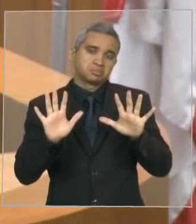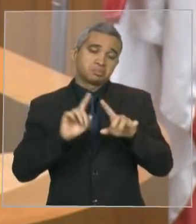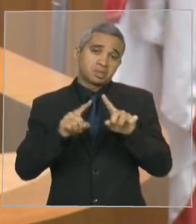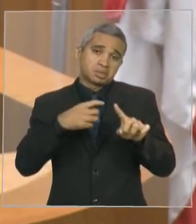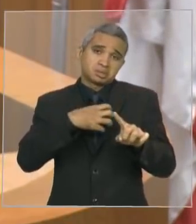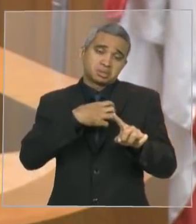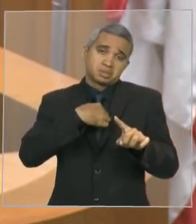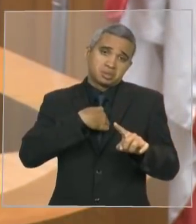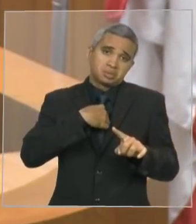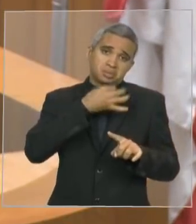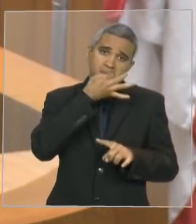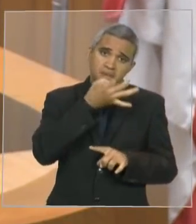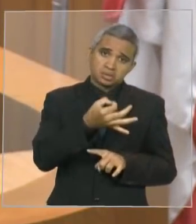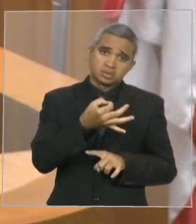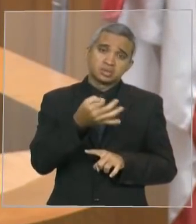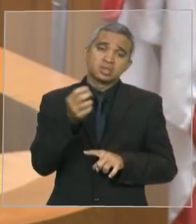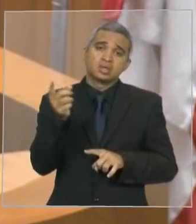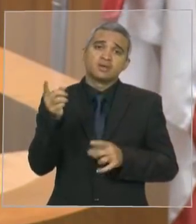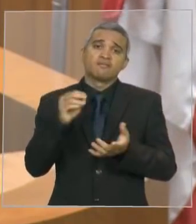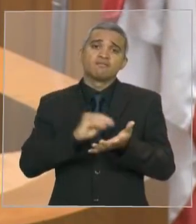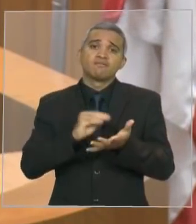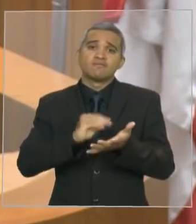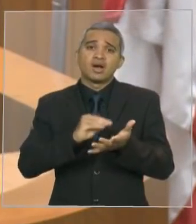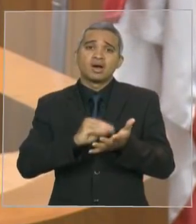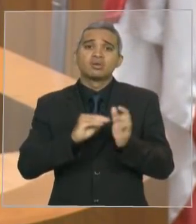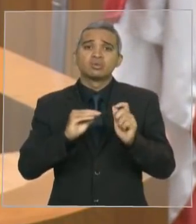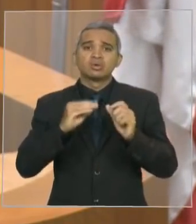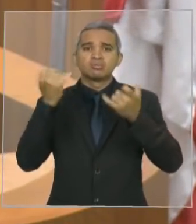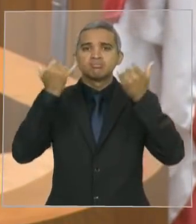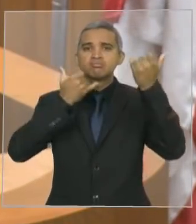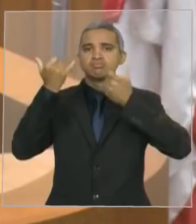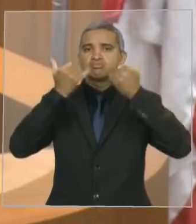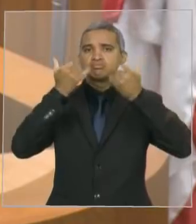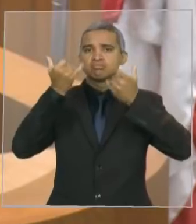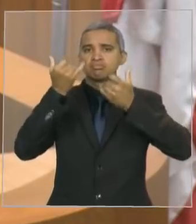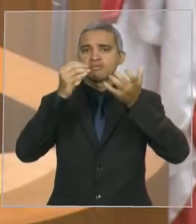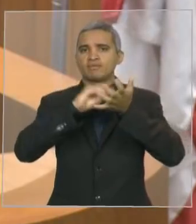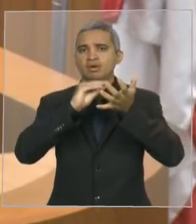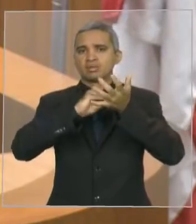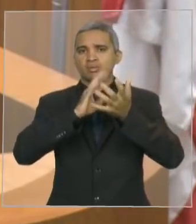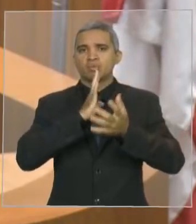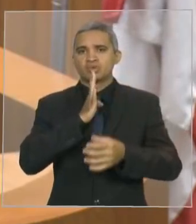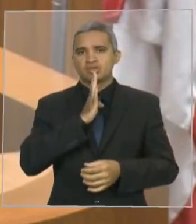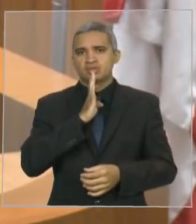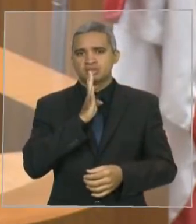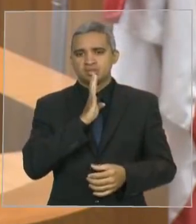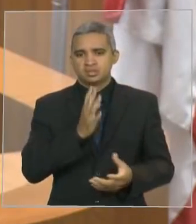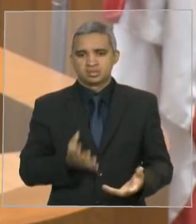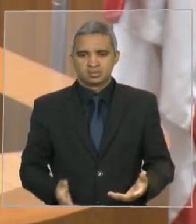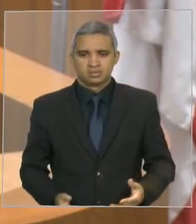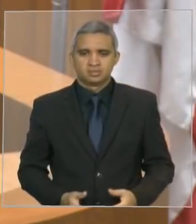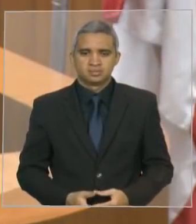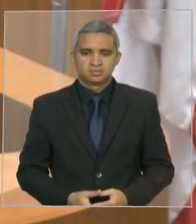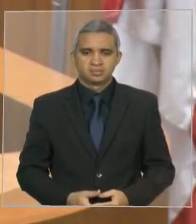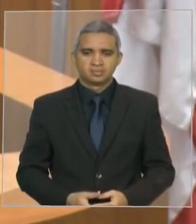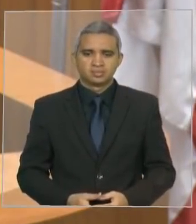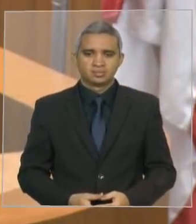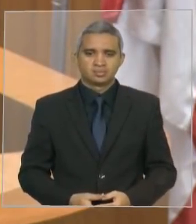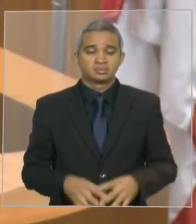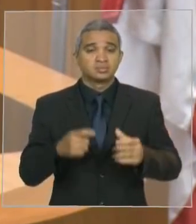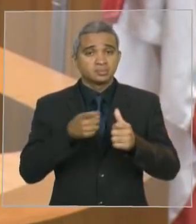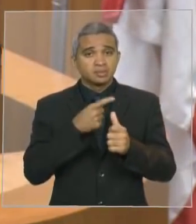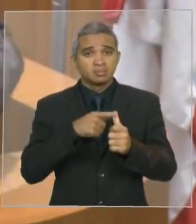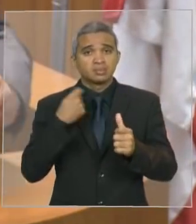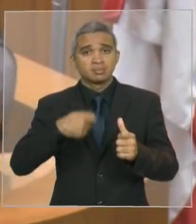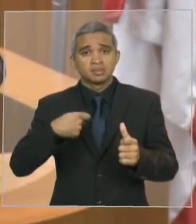pecados humanos. É você desconhecer e não procurar resolver os problemas através do conhecimento. conheça,